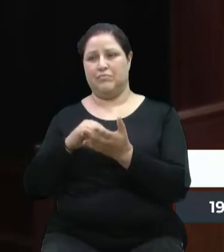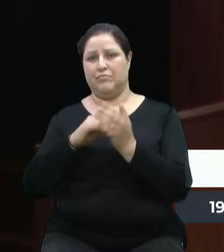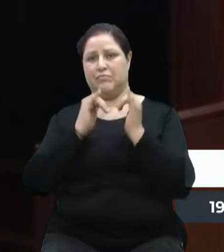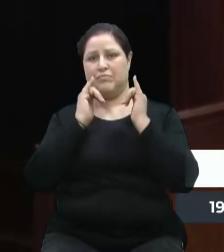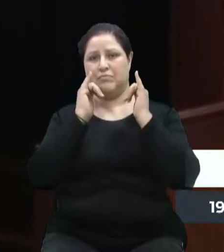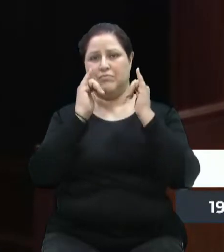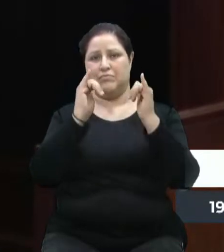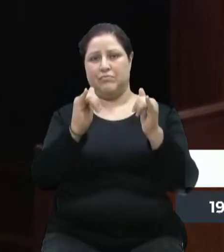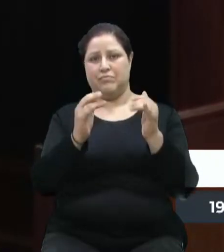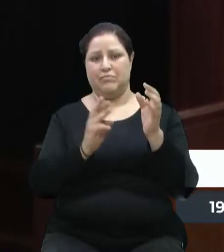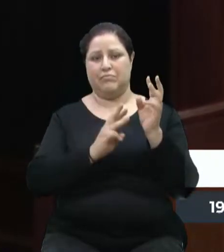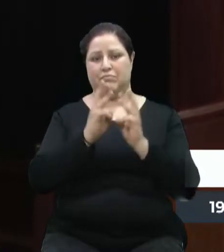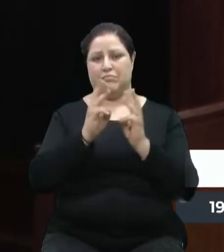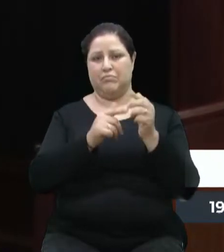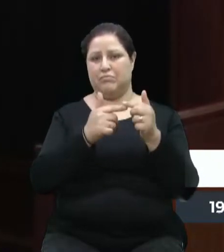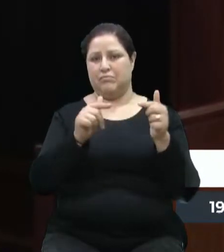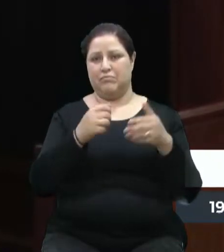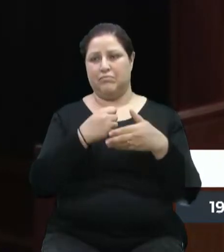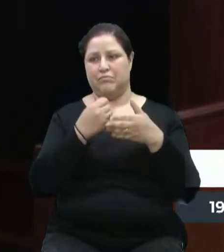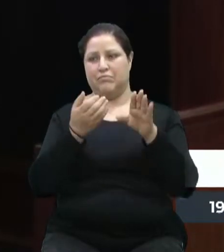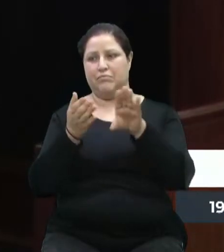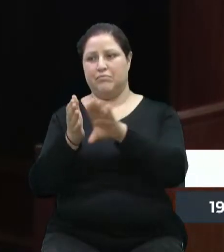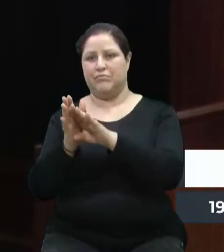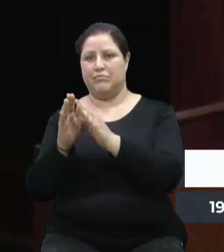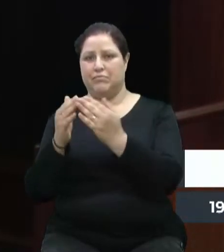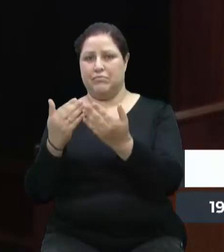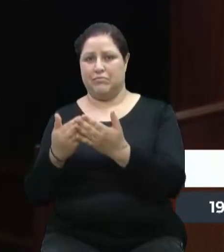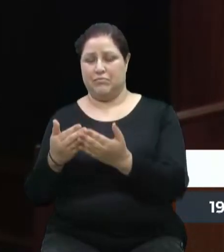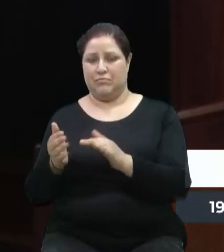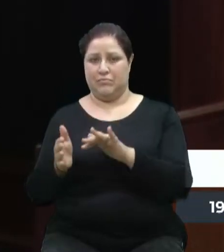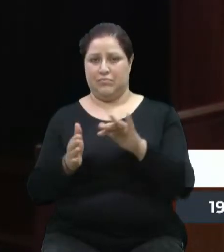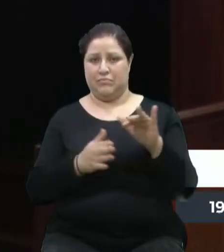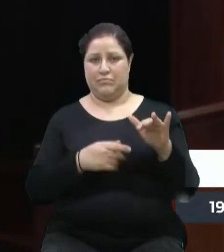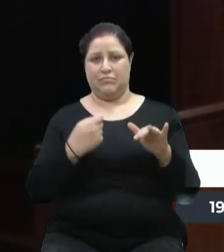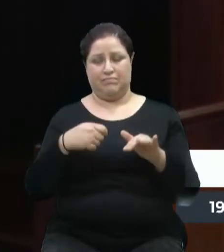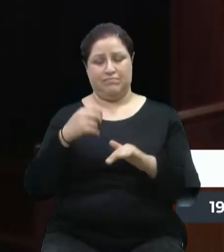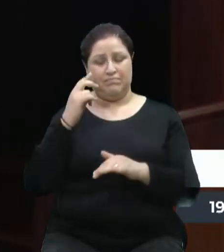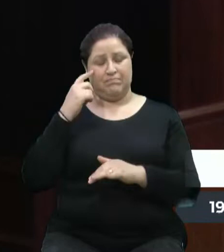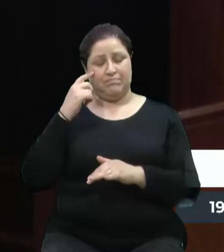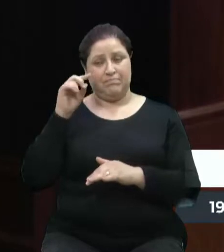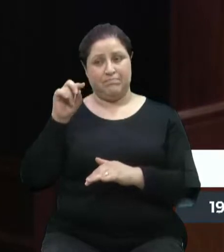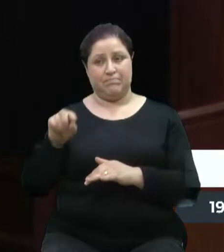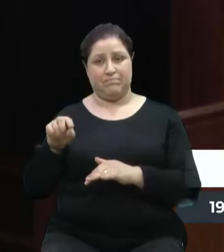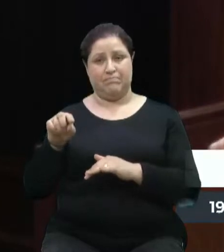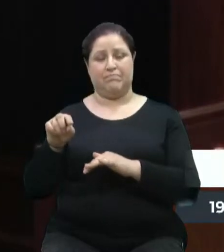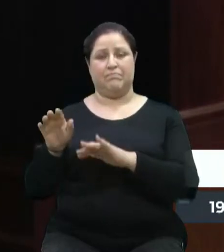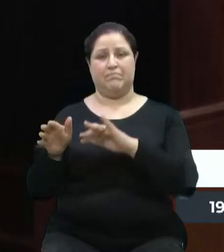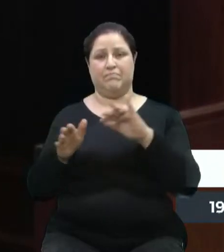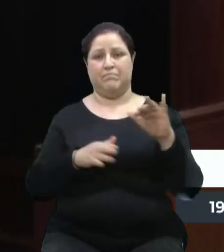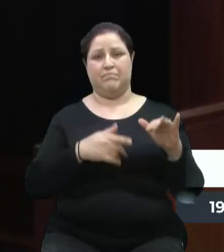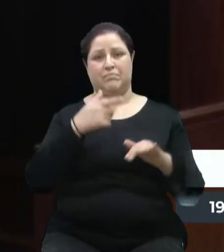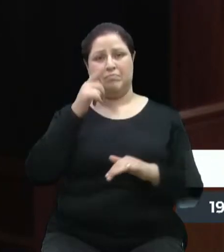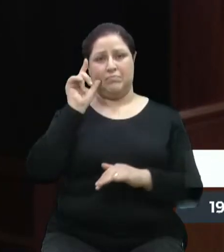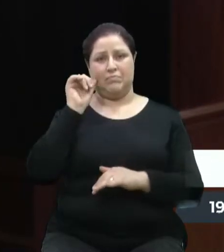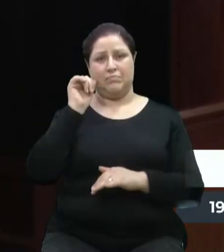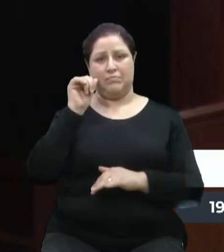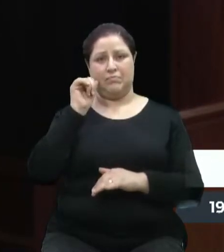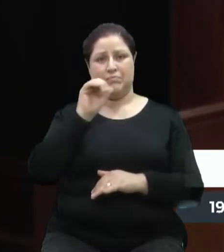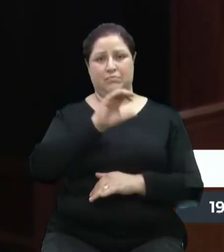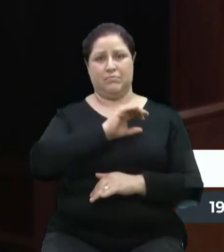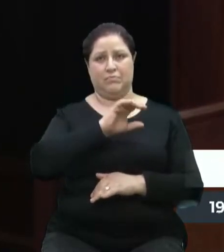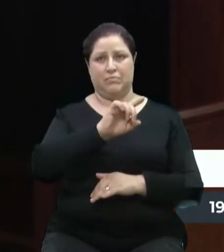importância. Só que ontem a gente se surpreendeu quando uma das coordenadoras da Quarta Quédia disse, olha, Deus de